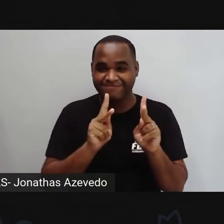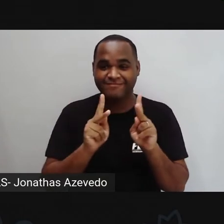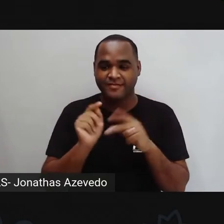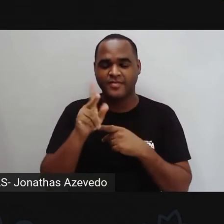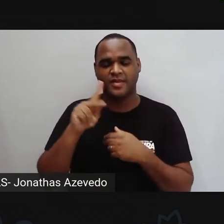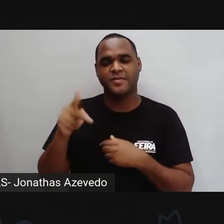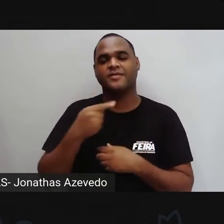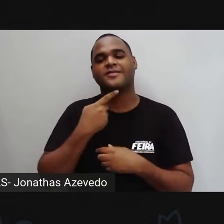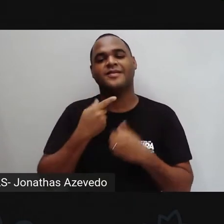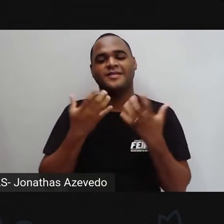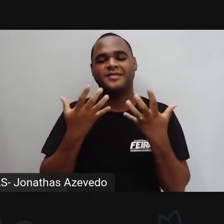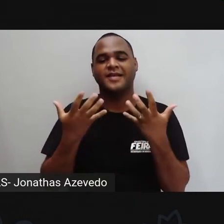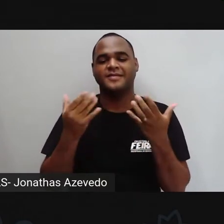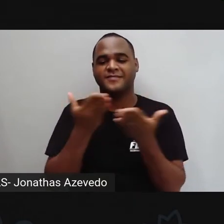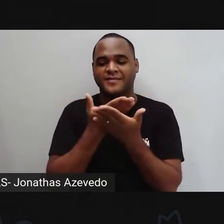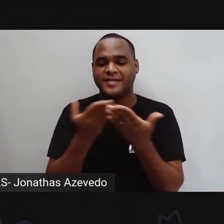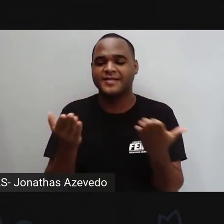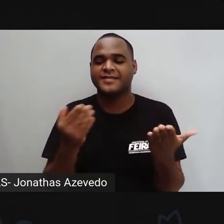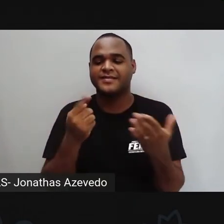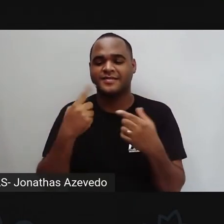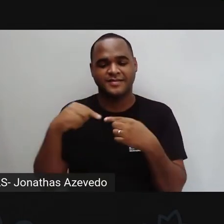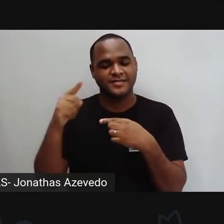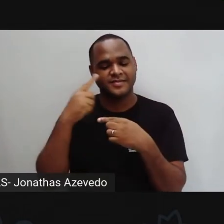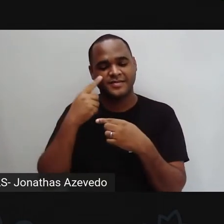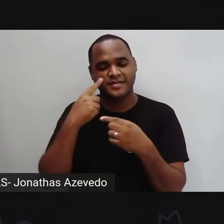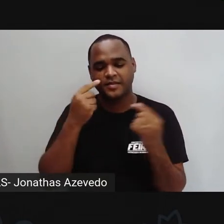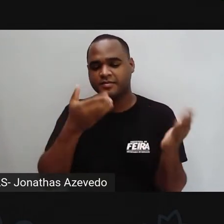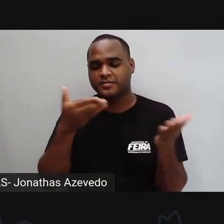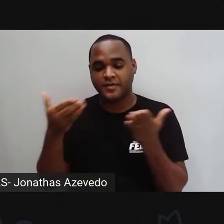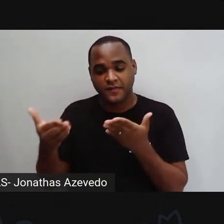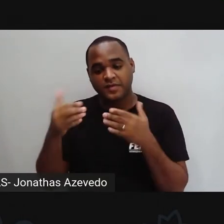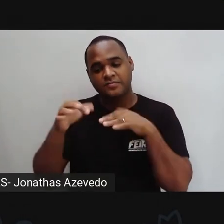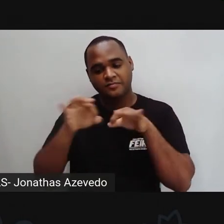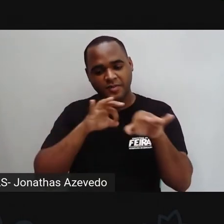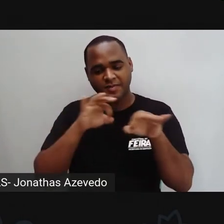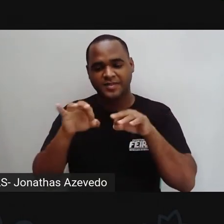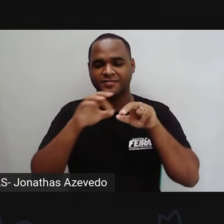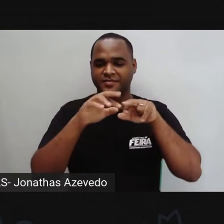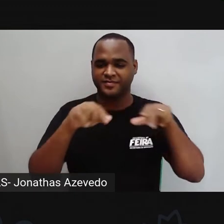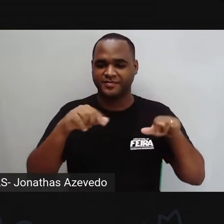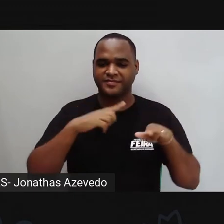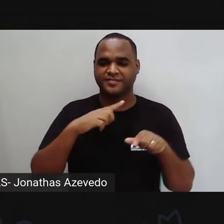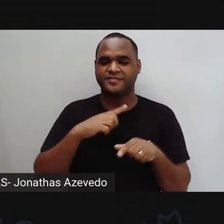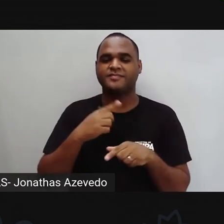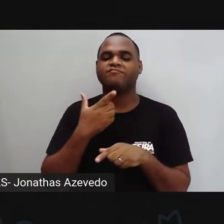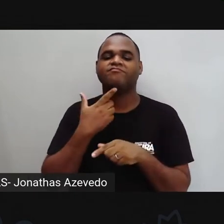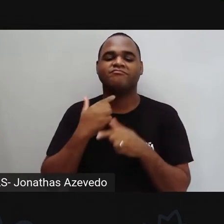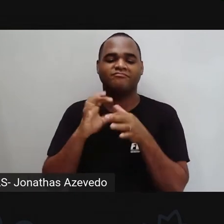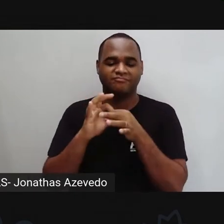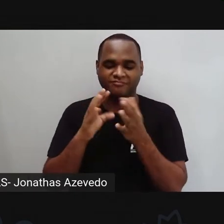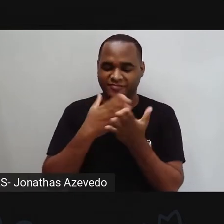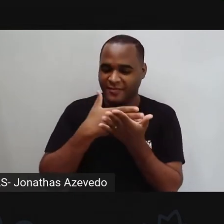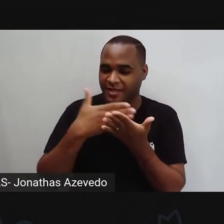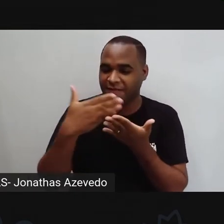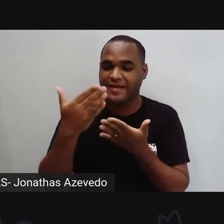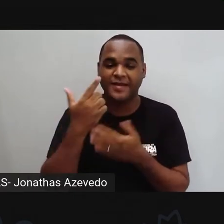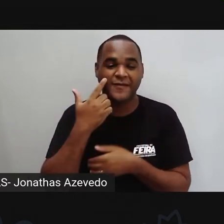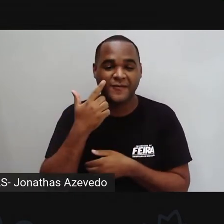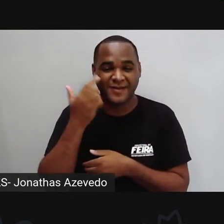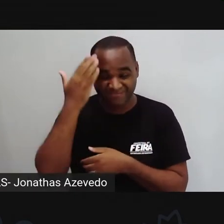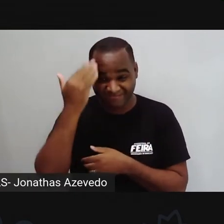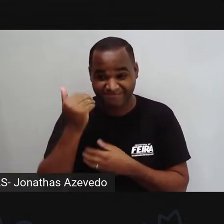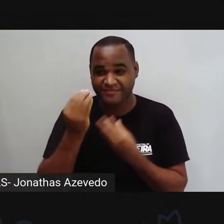aí que todos sejam bem-vindos e que estejam aí preparados e à vontade para começarmos, vamos lá saber